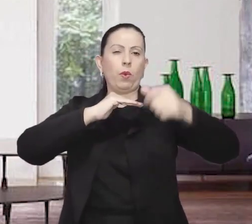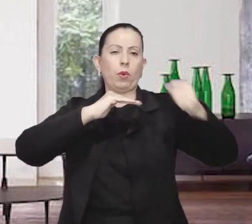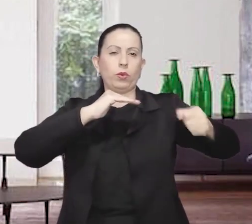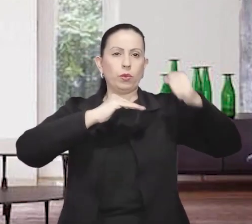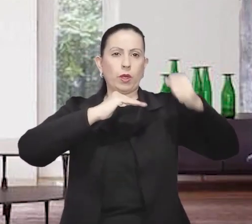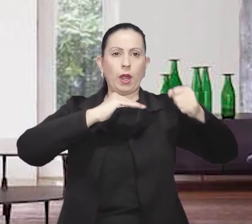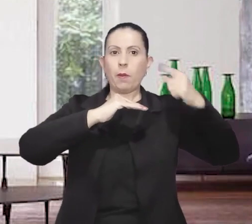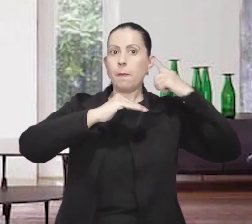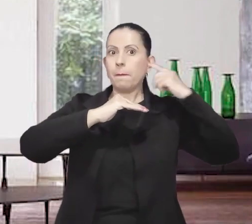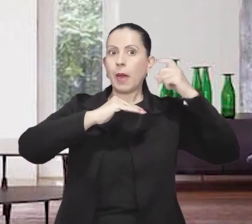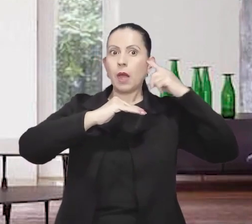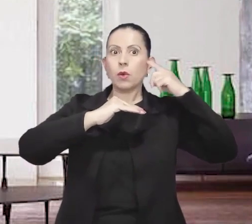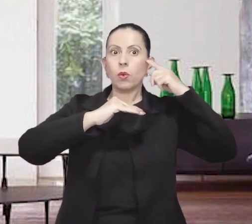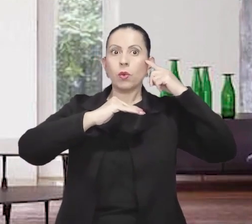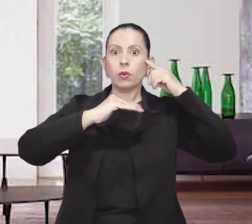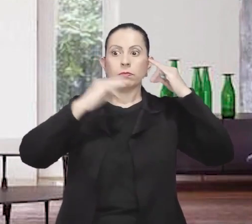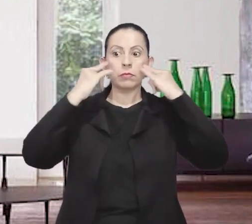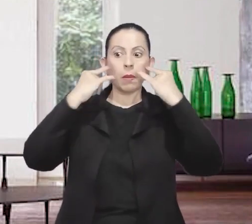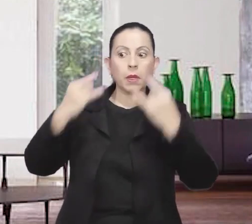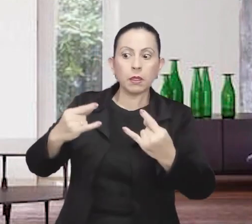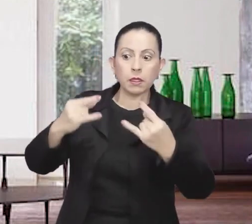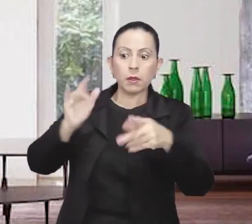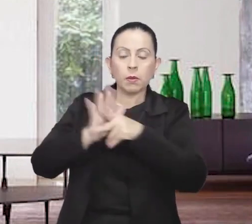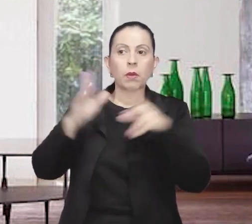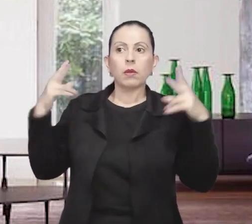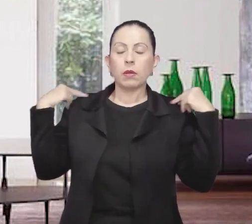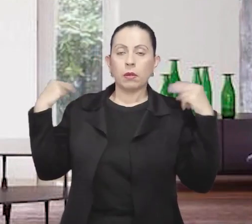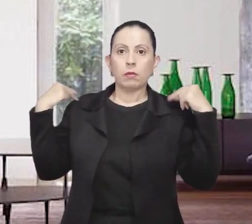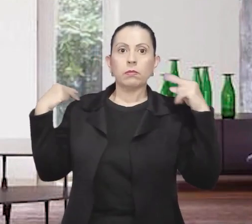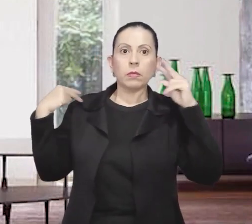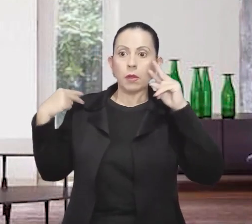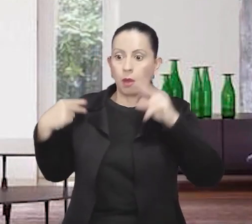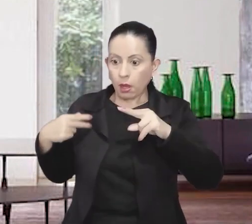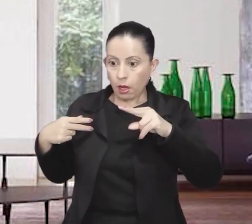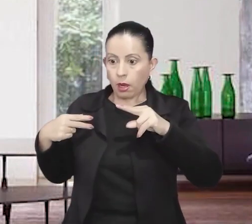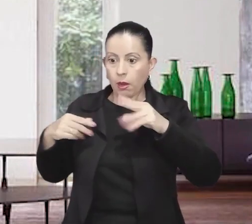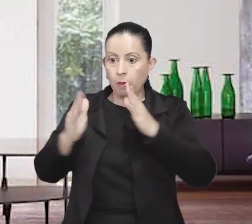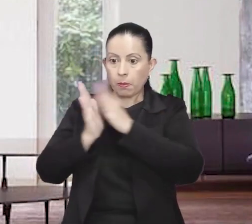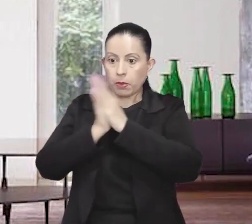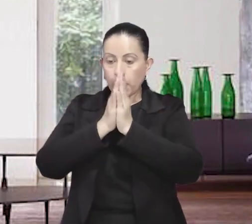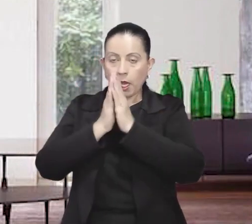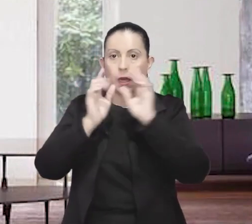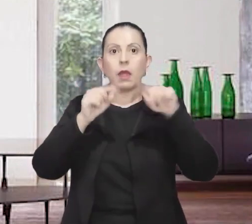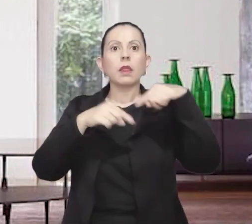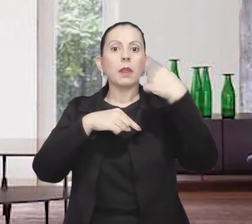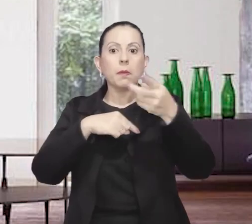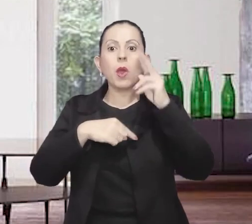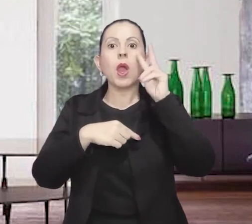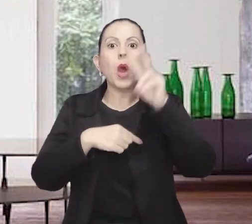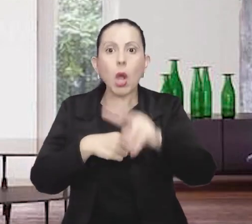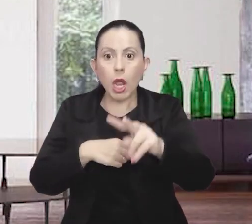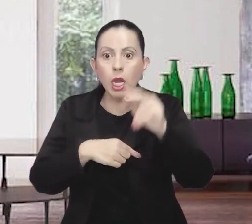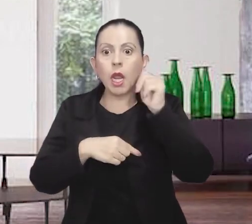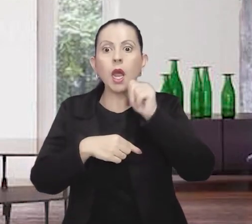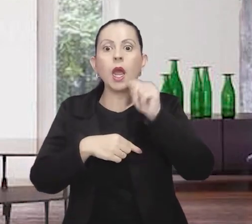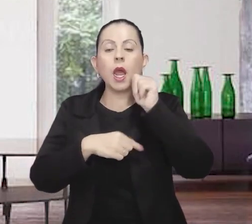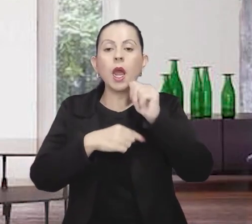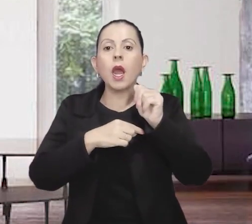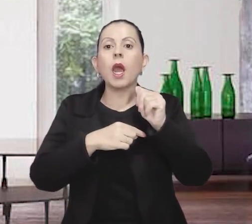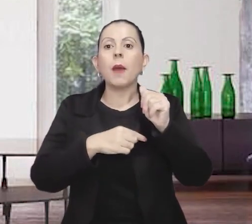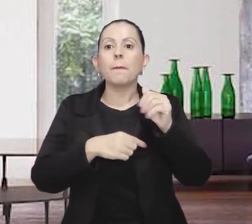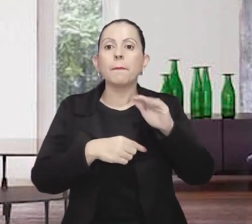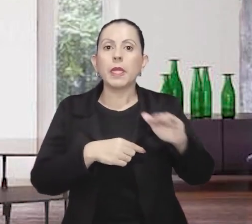que olha para a boneca e, em seguida, olha em direção à menina. Sua expressão, que antes era de